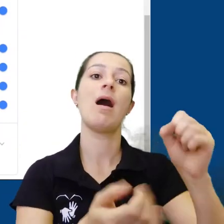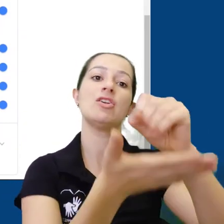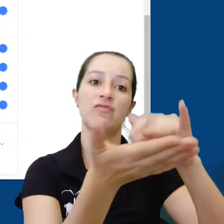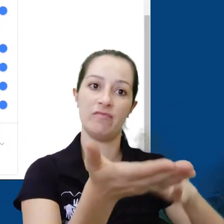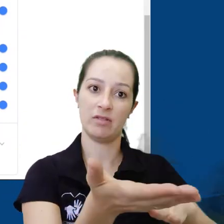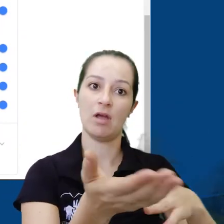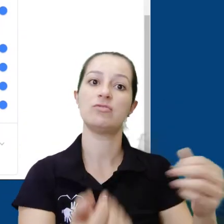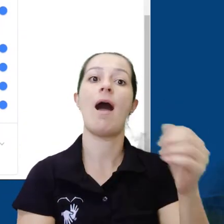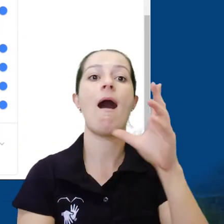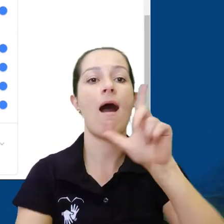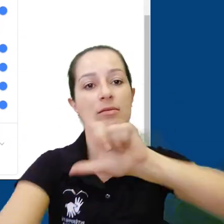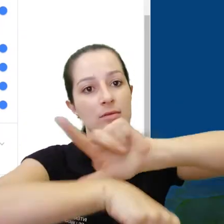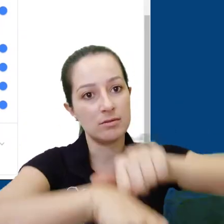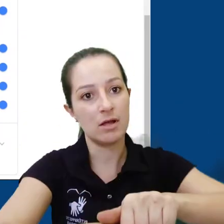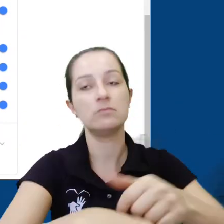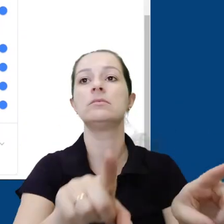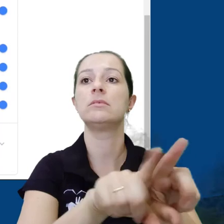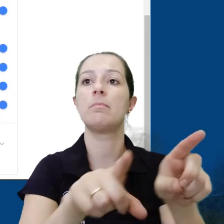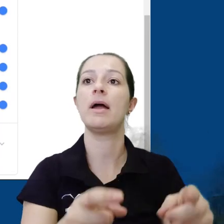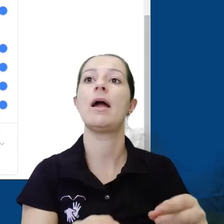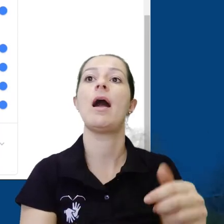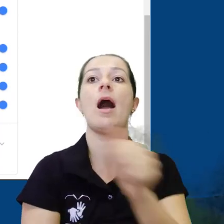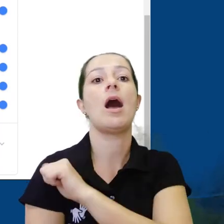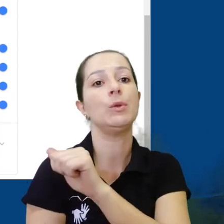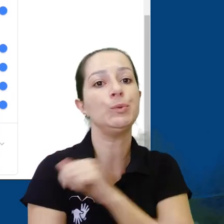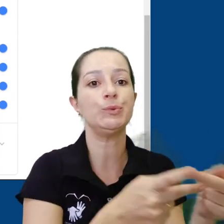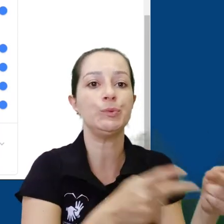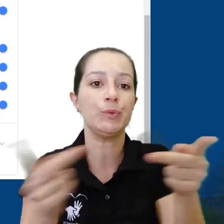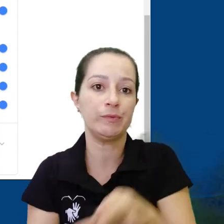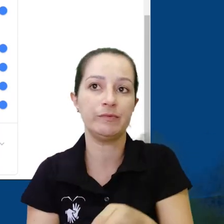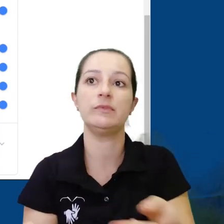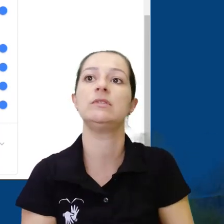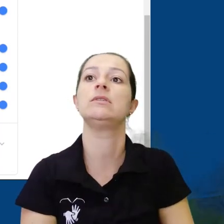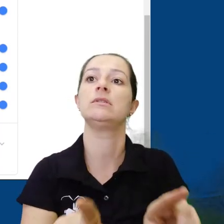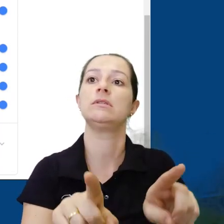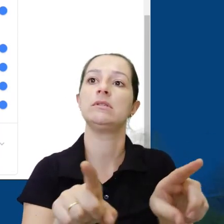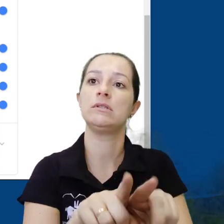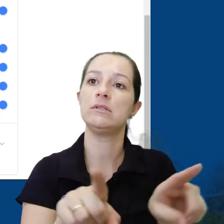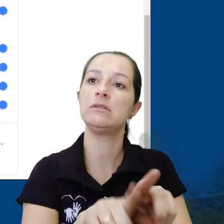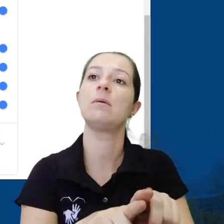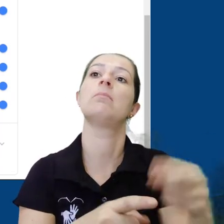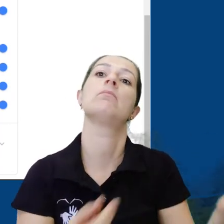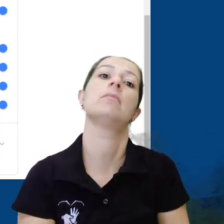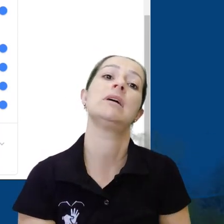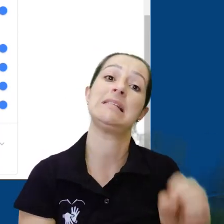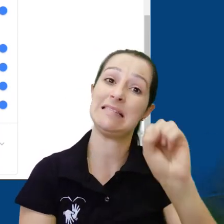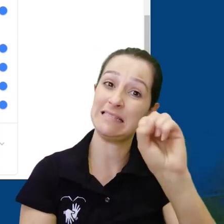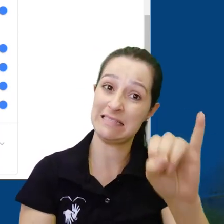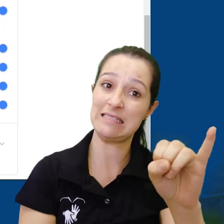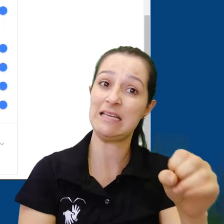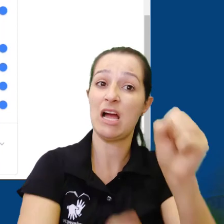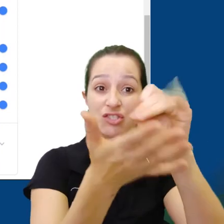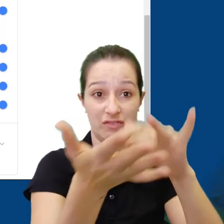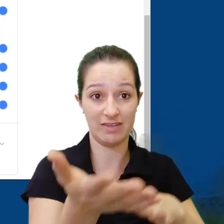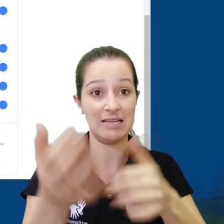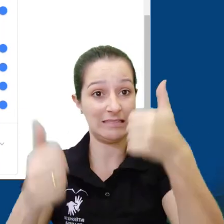Entregas de trabalho atrasadas, reenvios de trabalho de alunos, convites para coministrar turmas e avisos se um post programado conseguiu